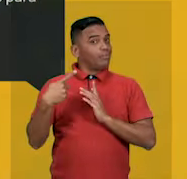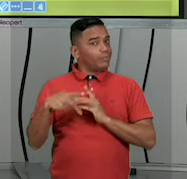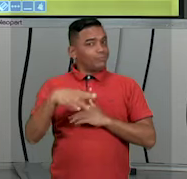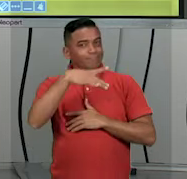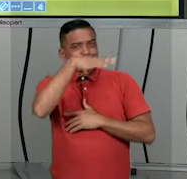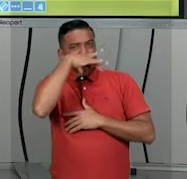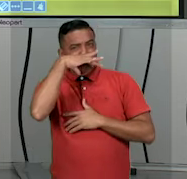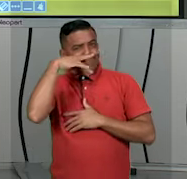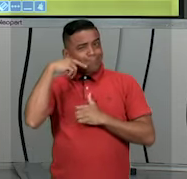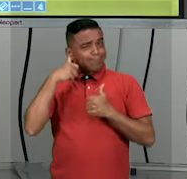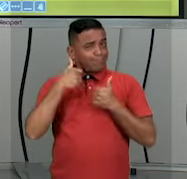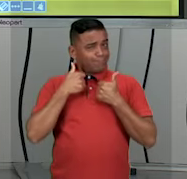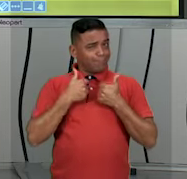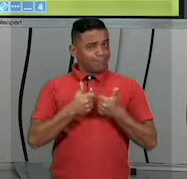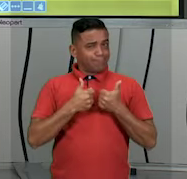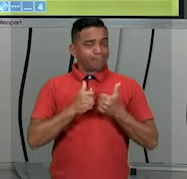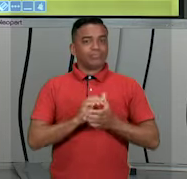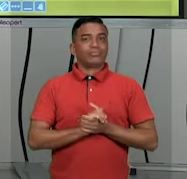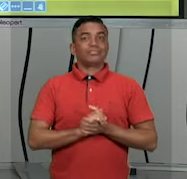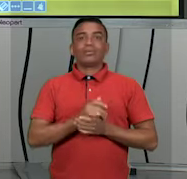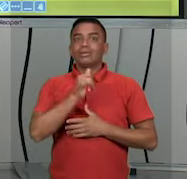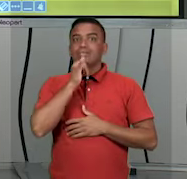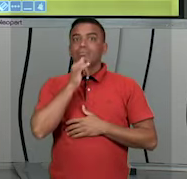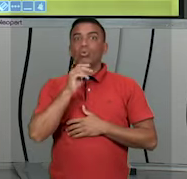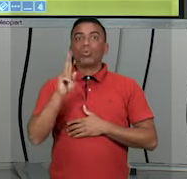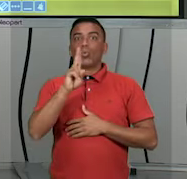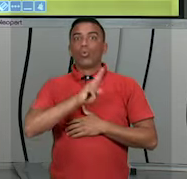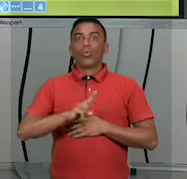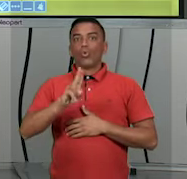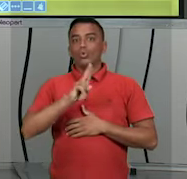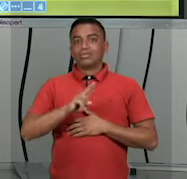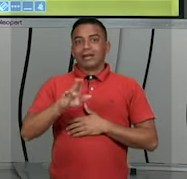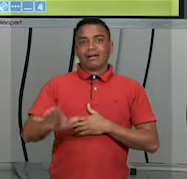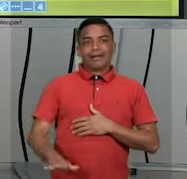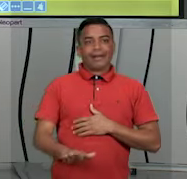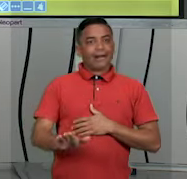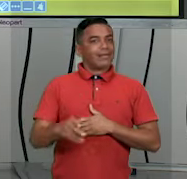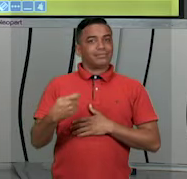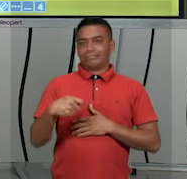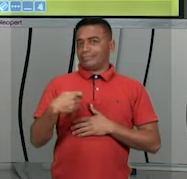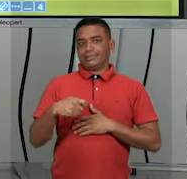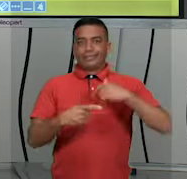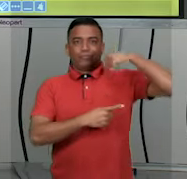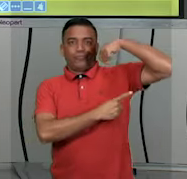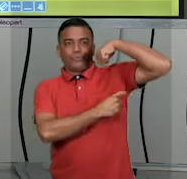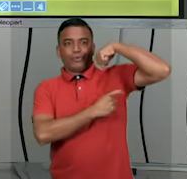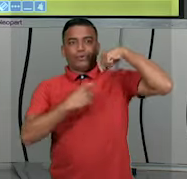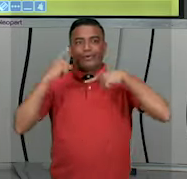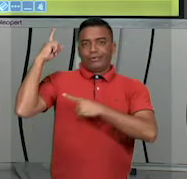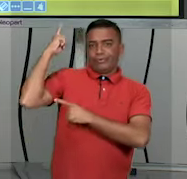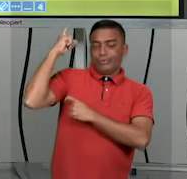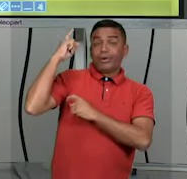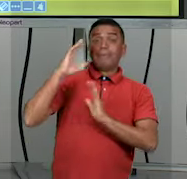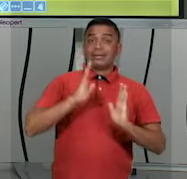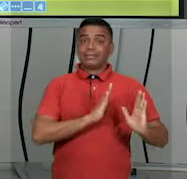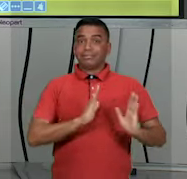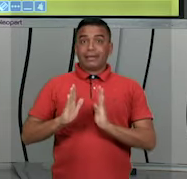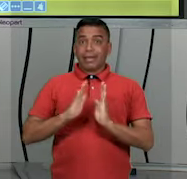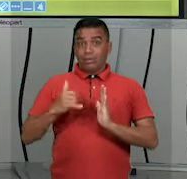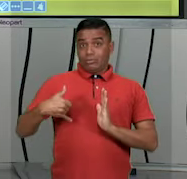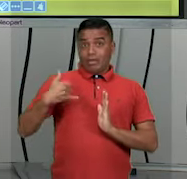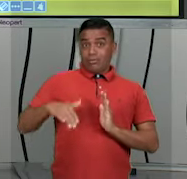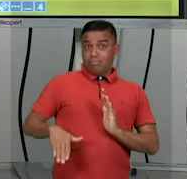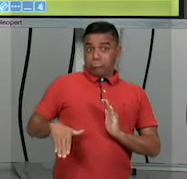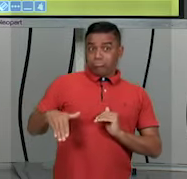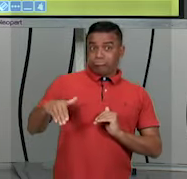Então, por exemplo, o uso do desodorante, que não é comum entre crianças. A partir dessa fase, você começa a usar.